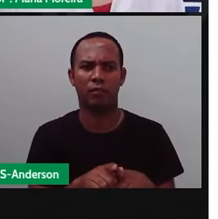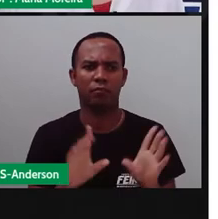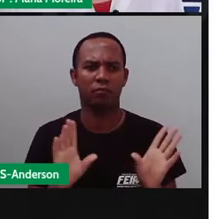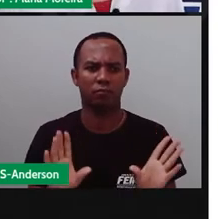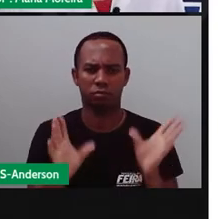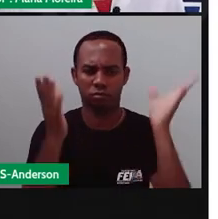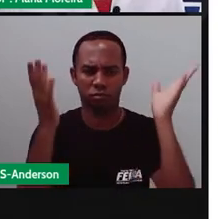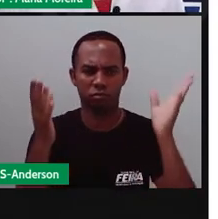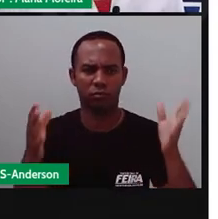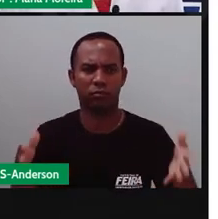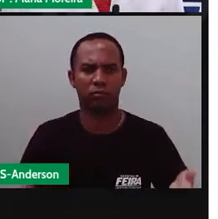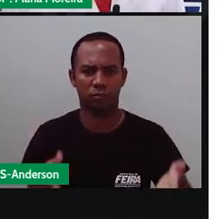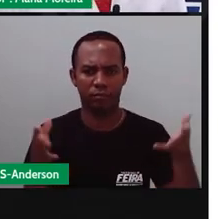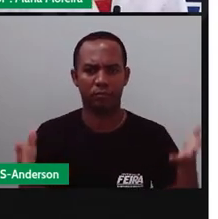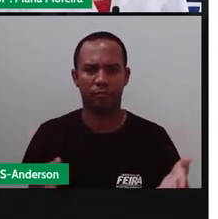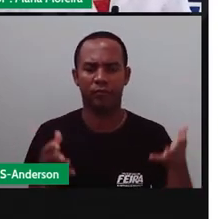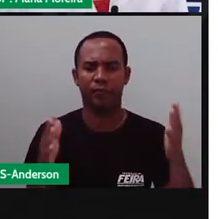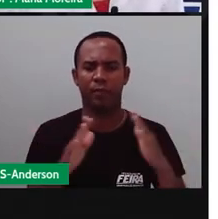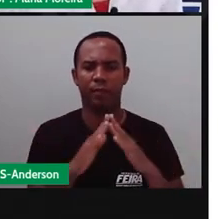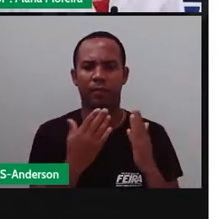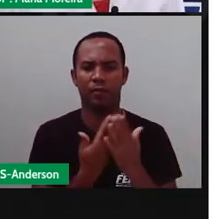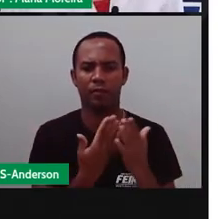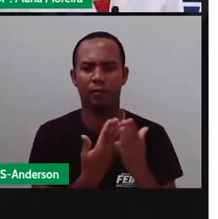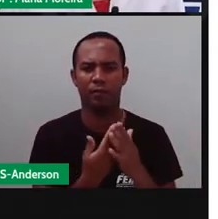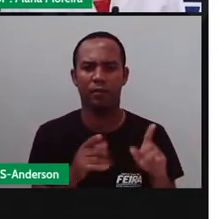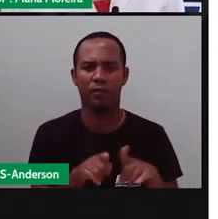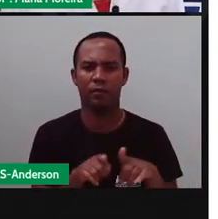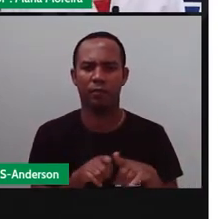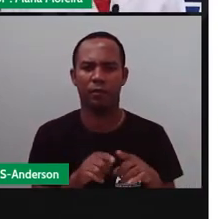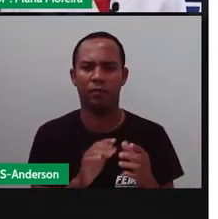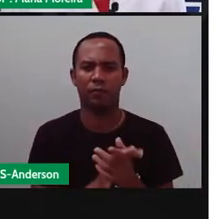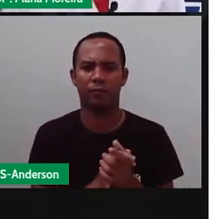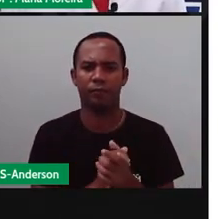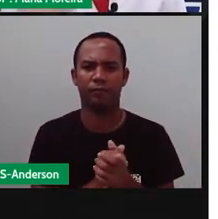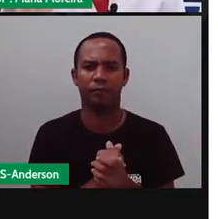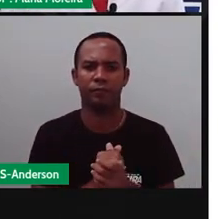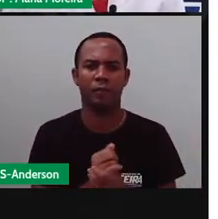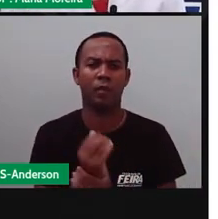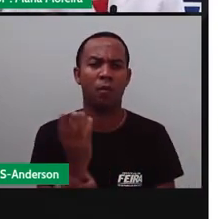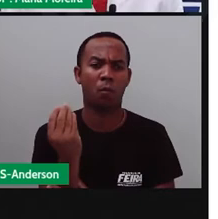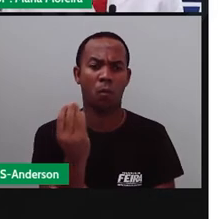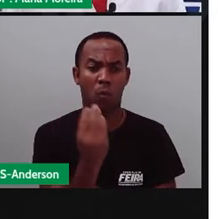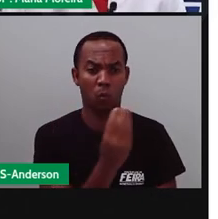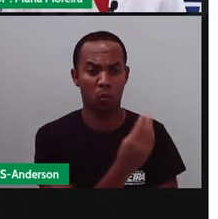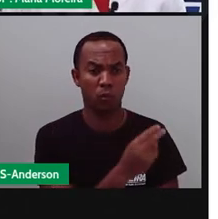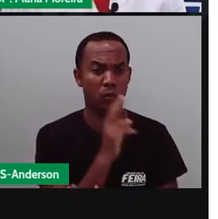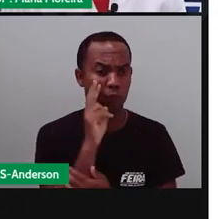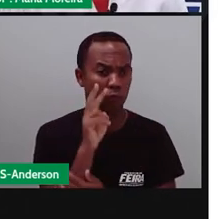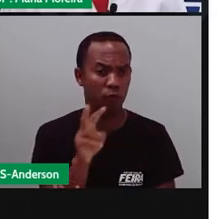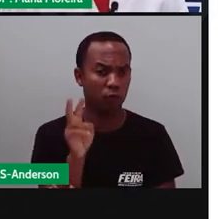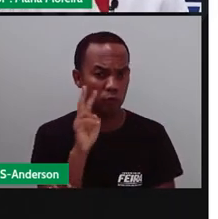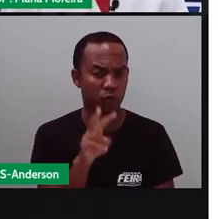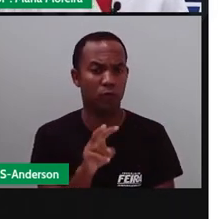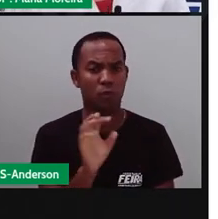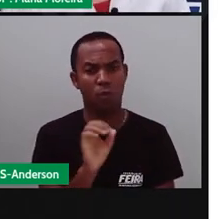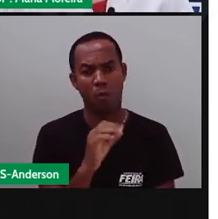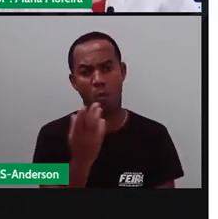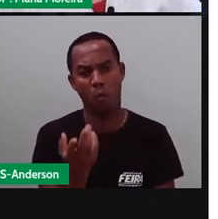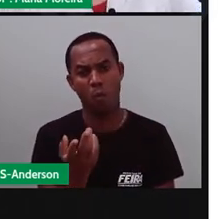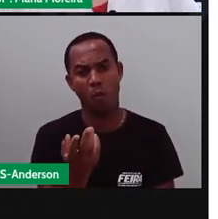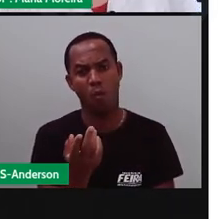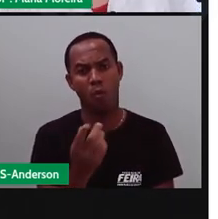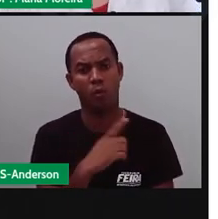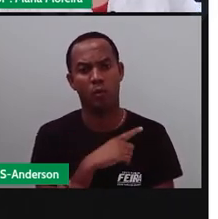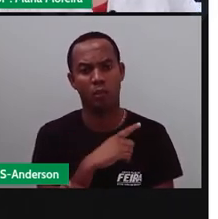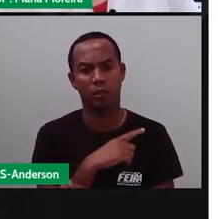Comemorado nas escolas. Então eu acredito que a maioria de vocês aí, a maioria, não todos, deva ter visto ou participado de uma dessas